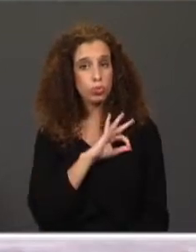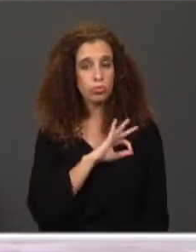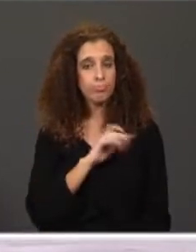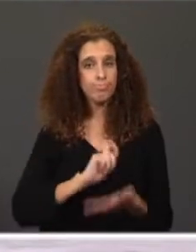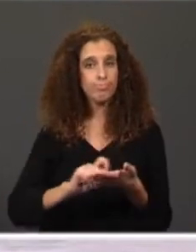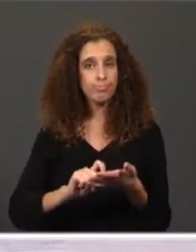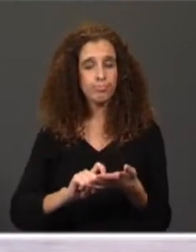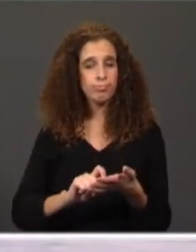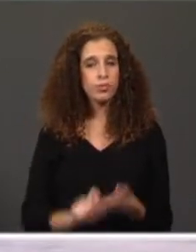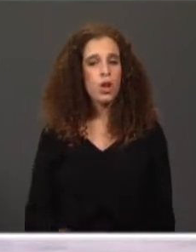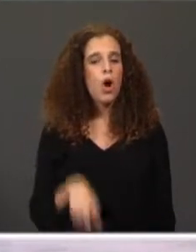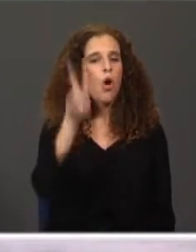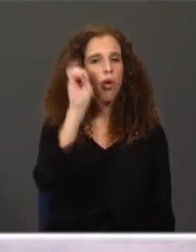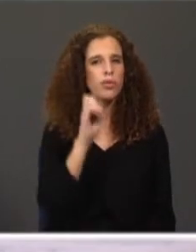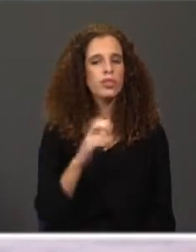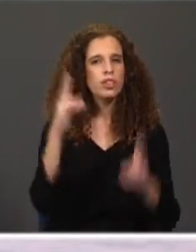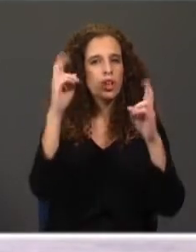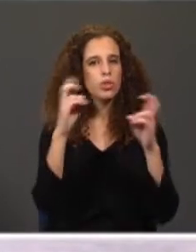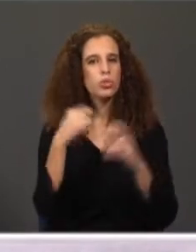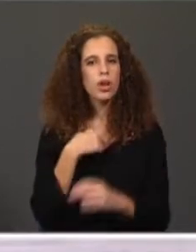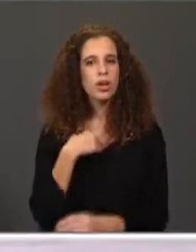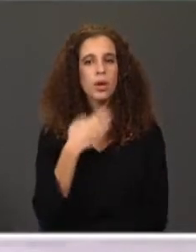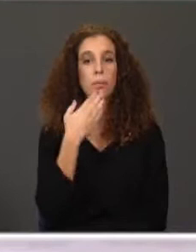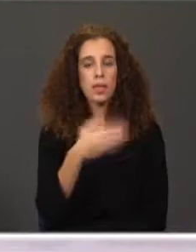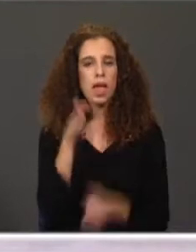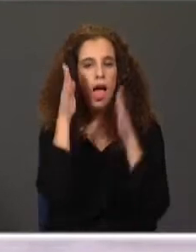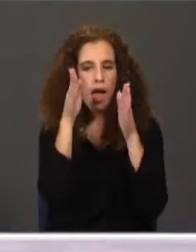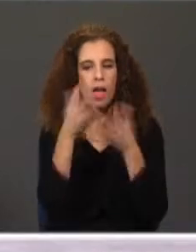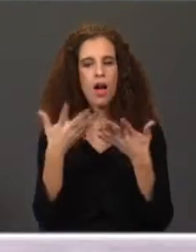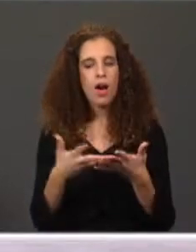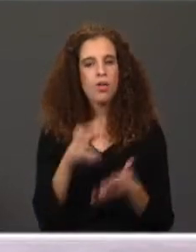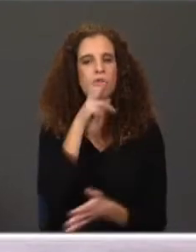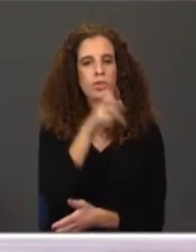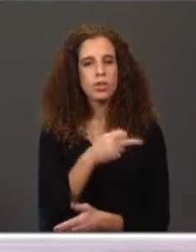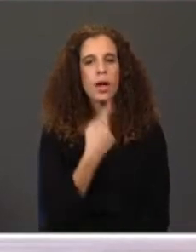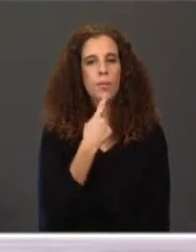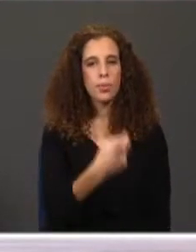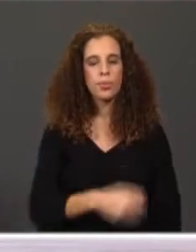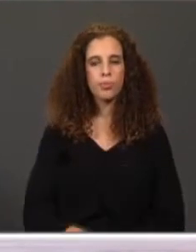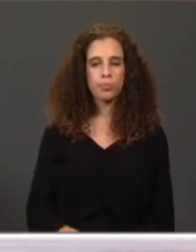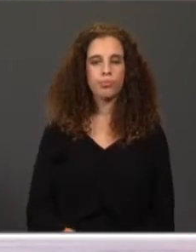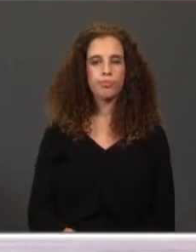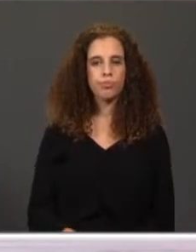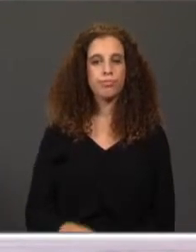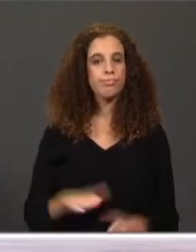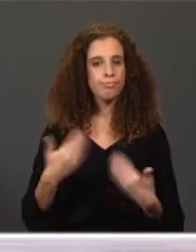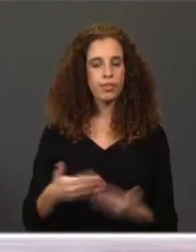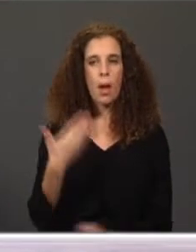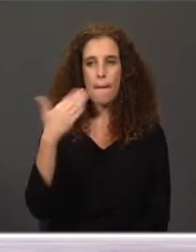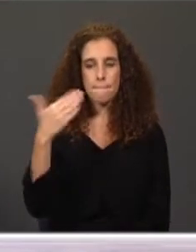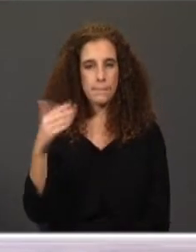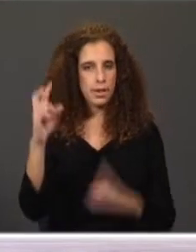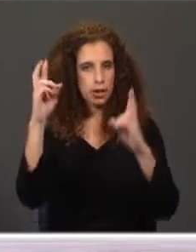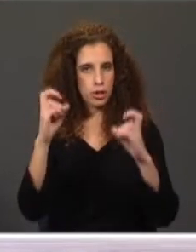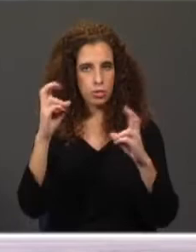Ouviste certamente as expressões para que te tinhas chamada a atenção? E agora vamos responder às perguntas. Então, a primeira expressão.